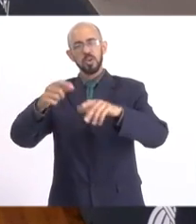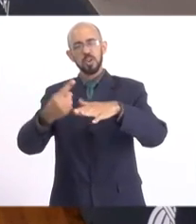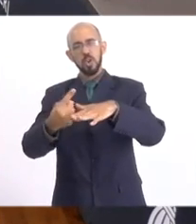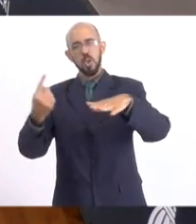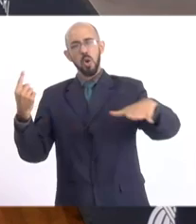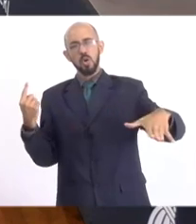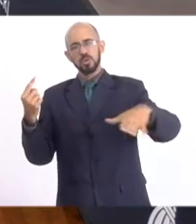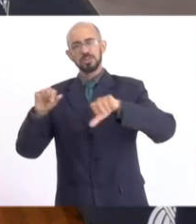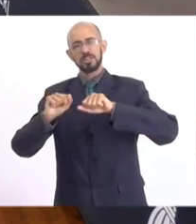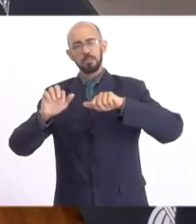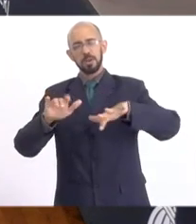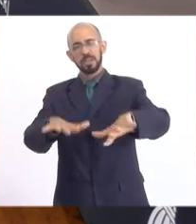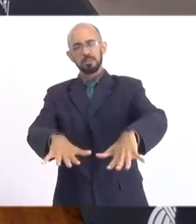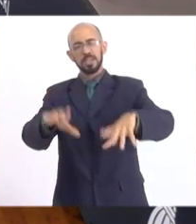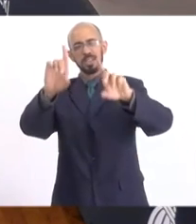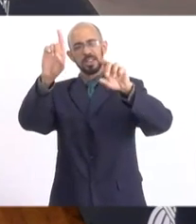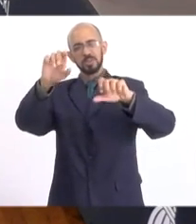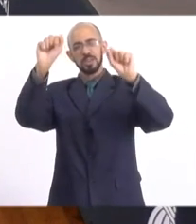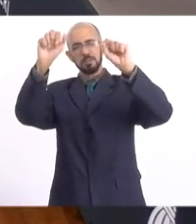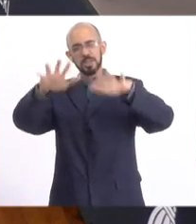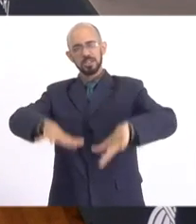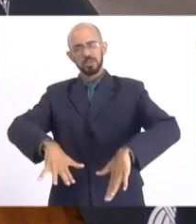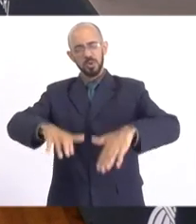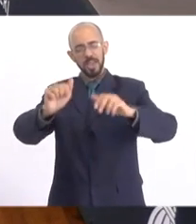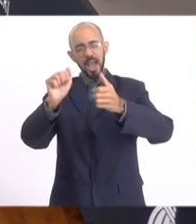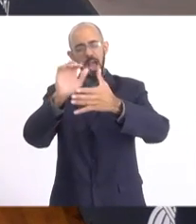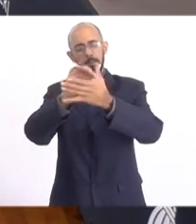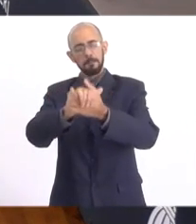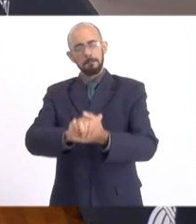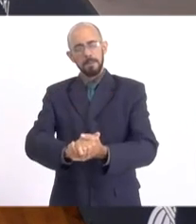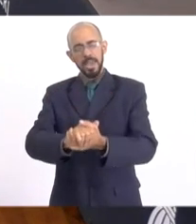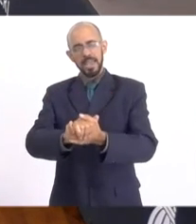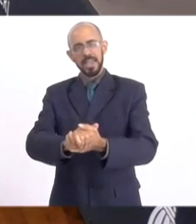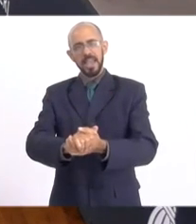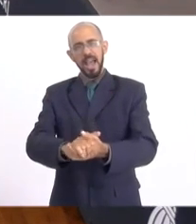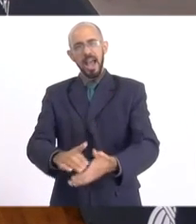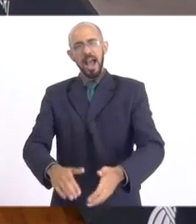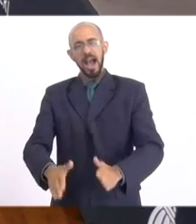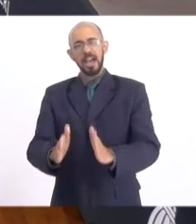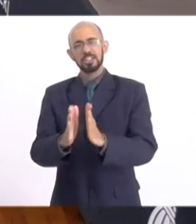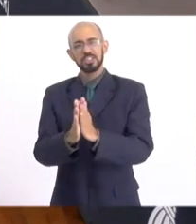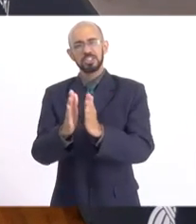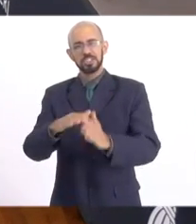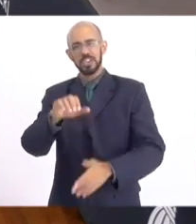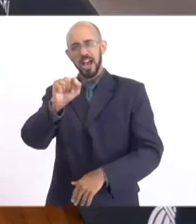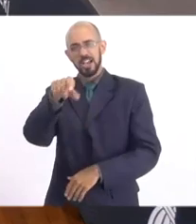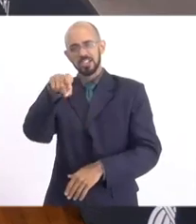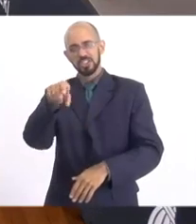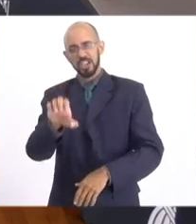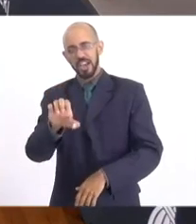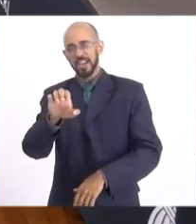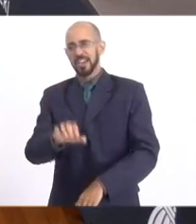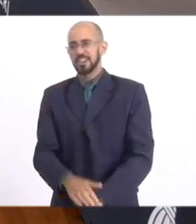E que Deus nos abençoe todos. Amém. Até breve.